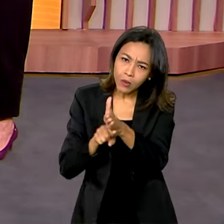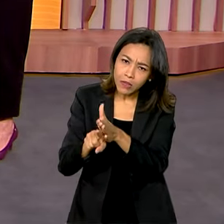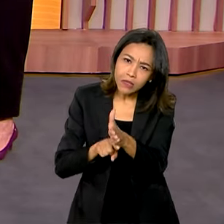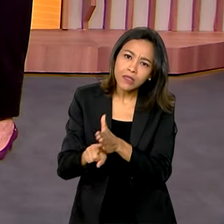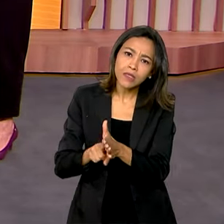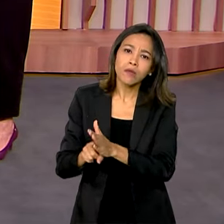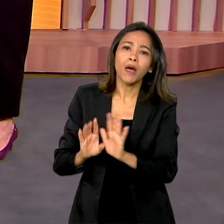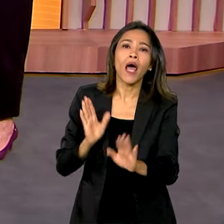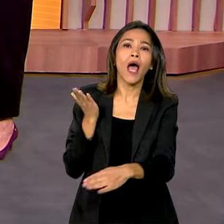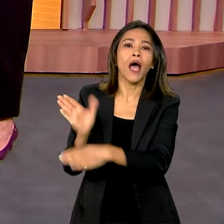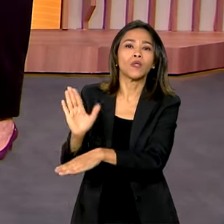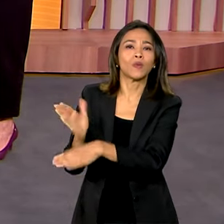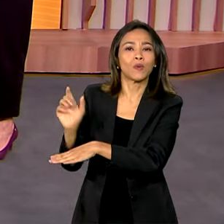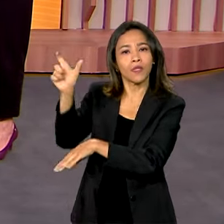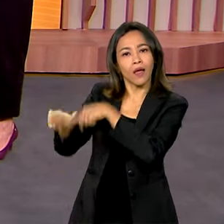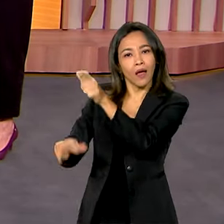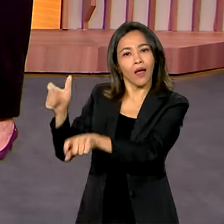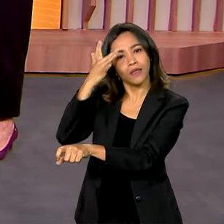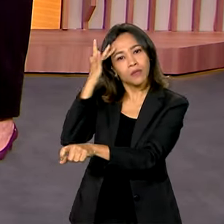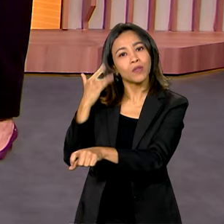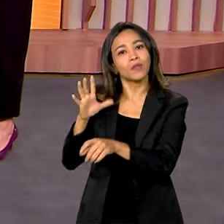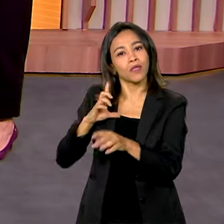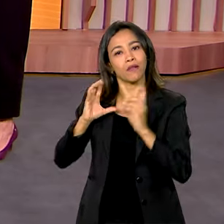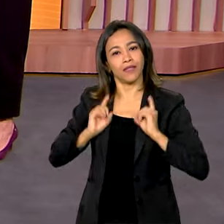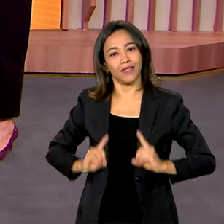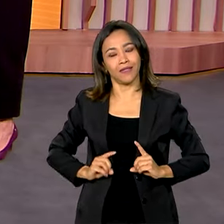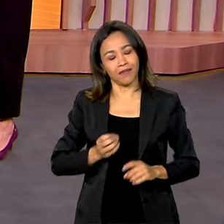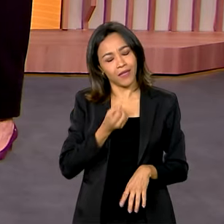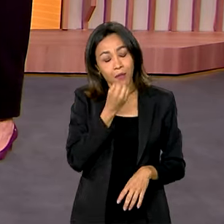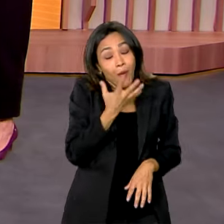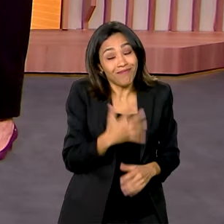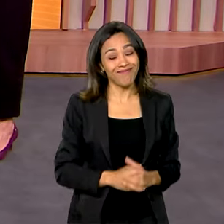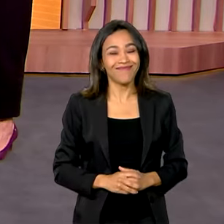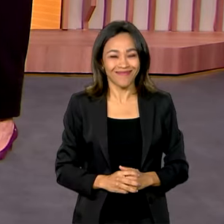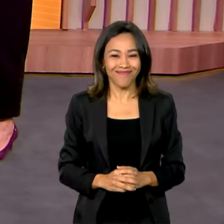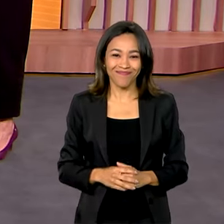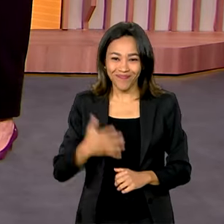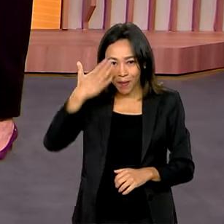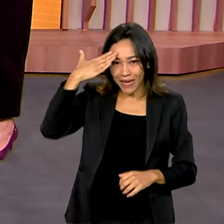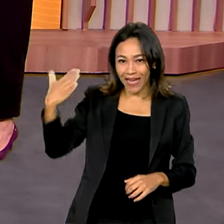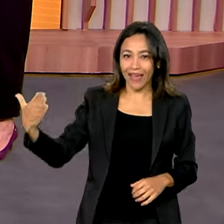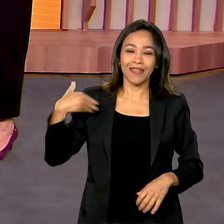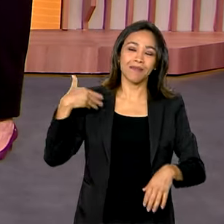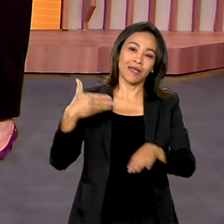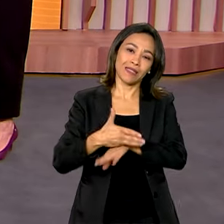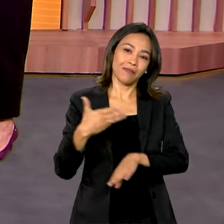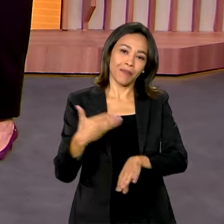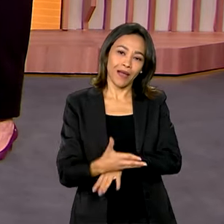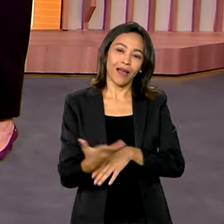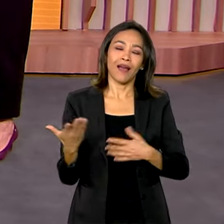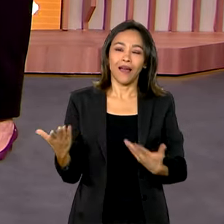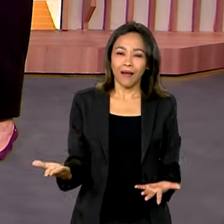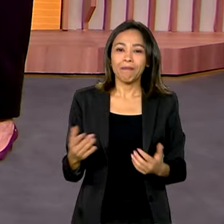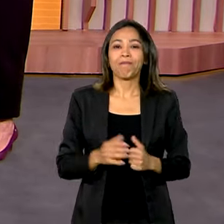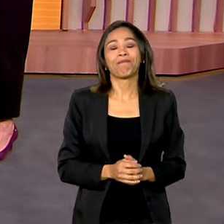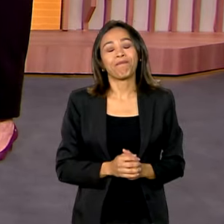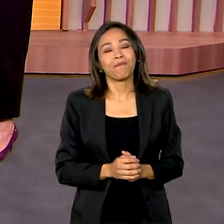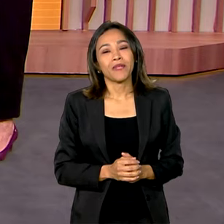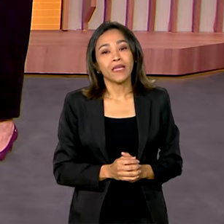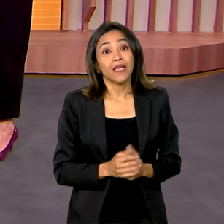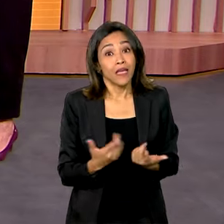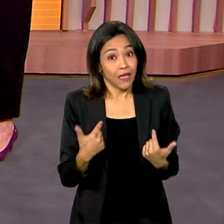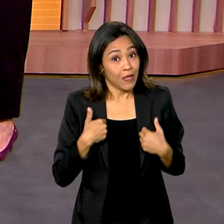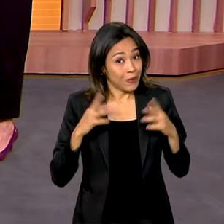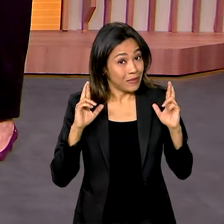doenças crônicas. Eu achei muito emocionante também. Foi, foi bem legal. Que bom. Obrigada, Eviu, por participar, por abrilhantar aqui o nosso jornal.